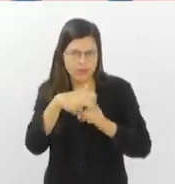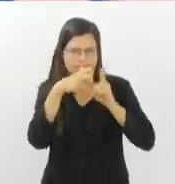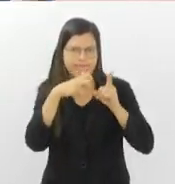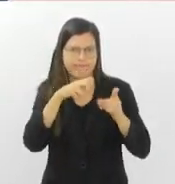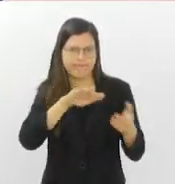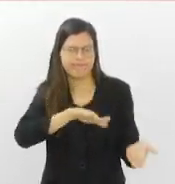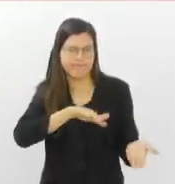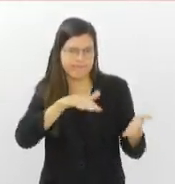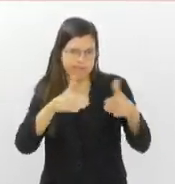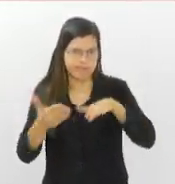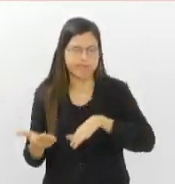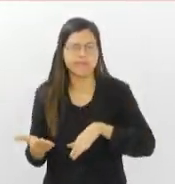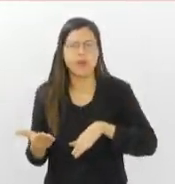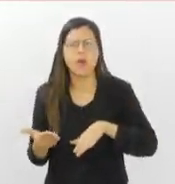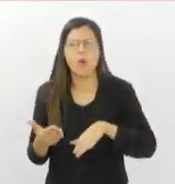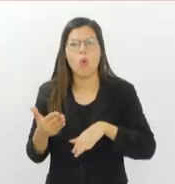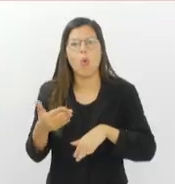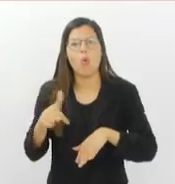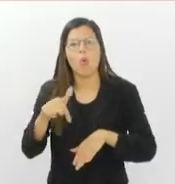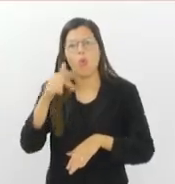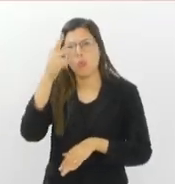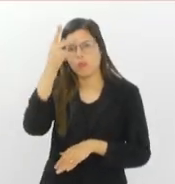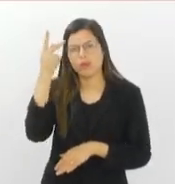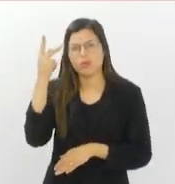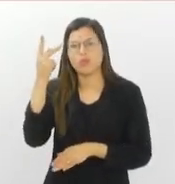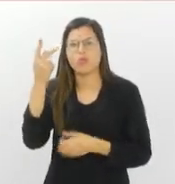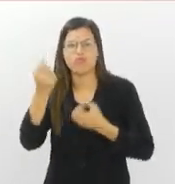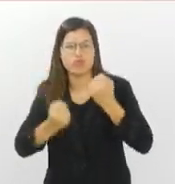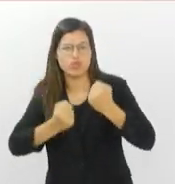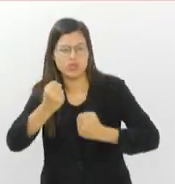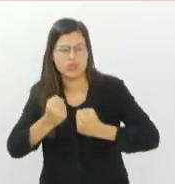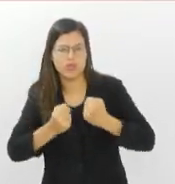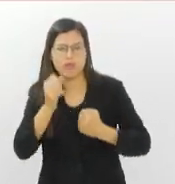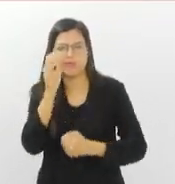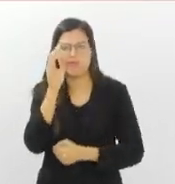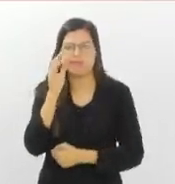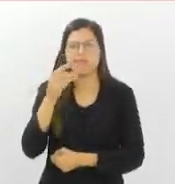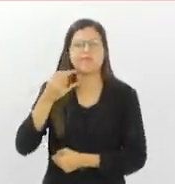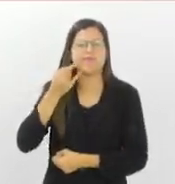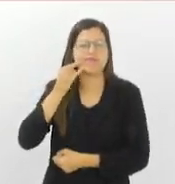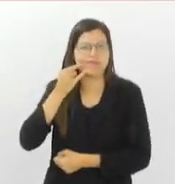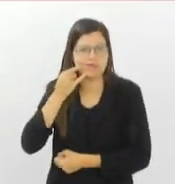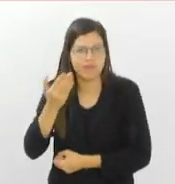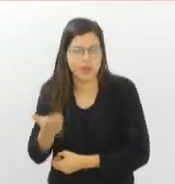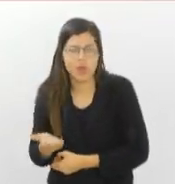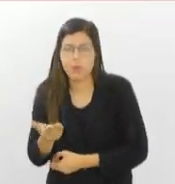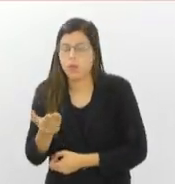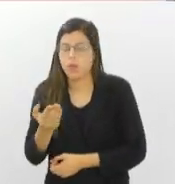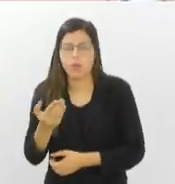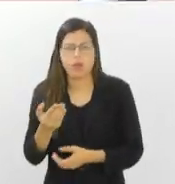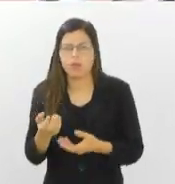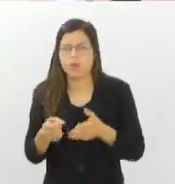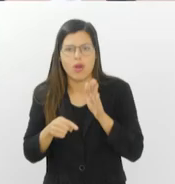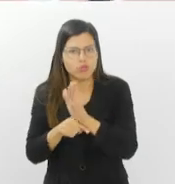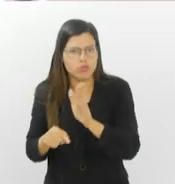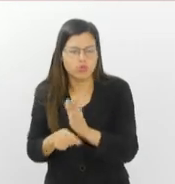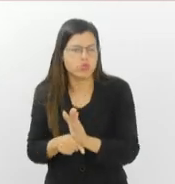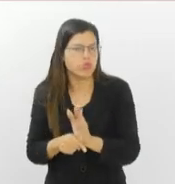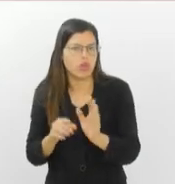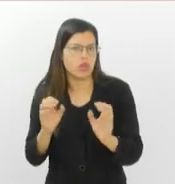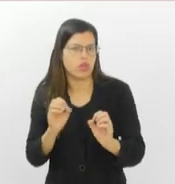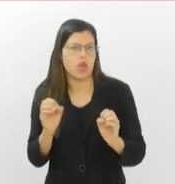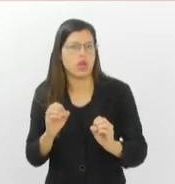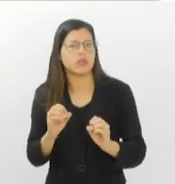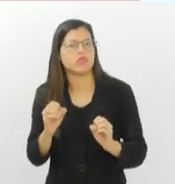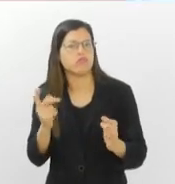O motorista estava embriagado, não prestou socorro a esse cicloativista, que era um ciclista que contribuía para o ciclismo local. Isso